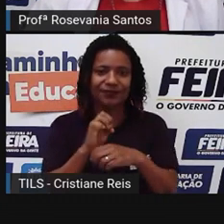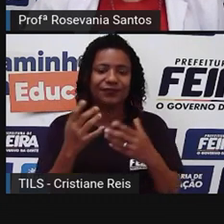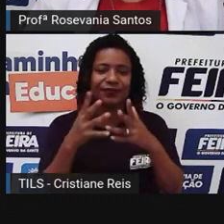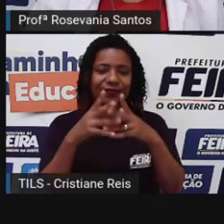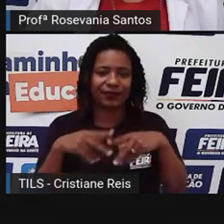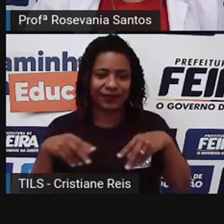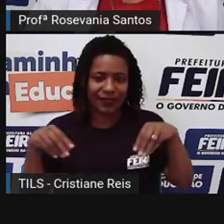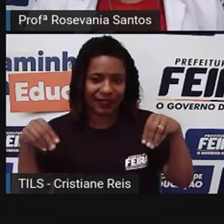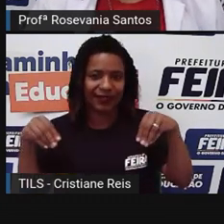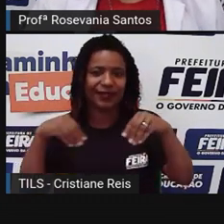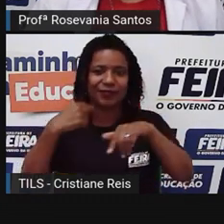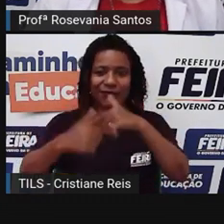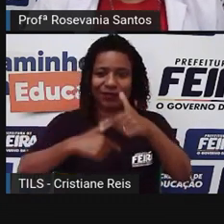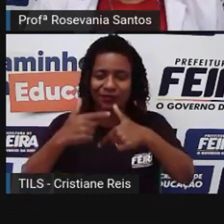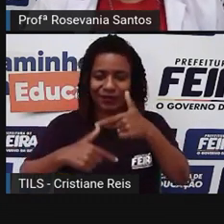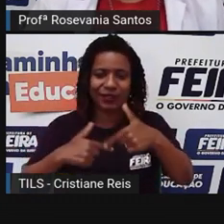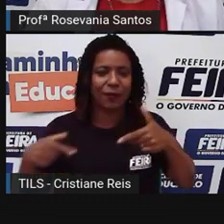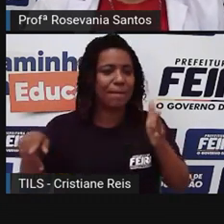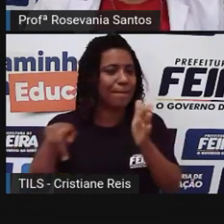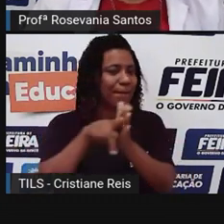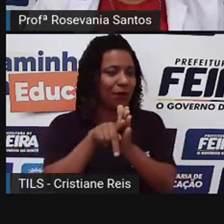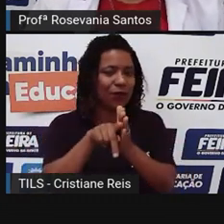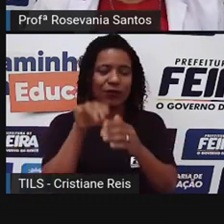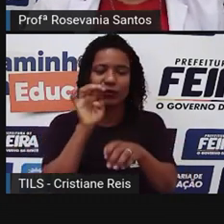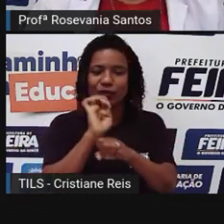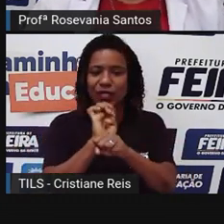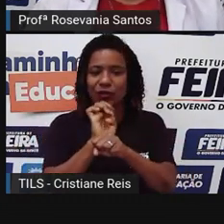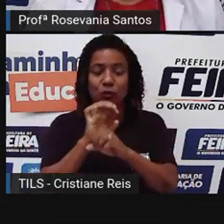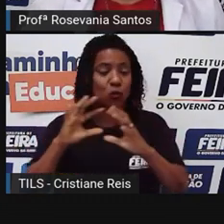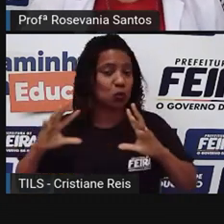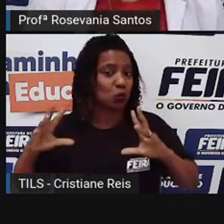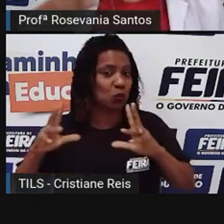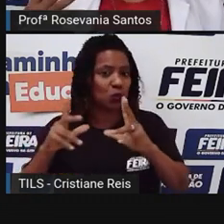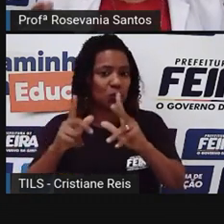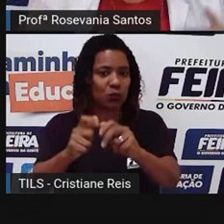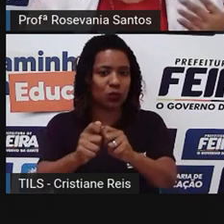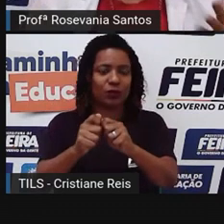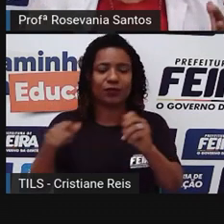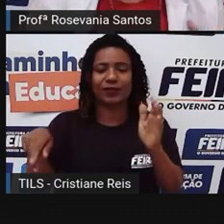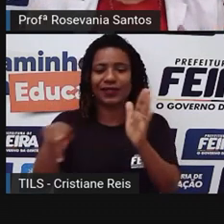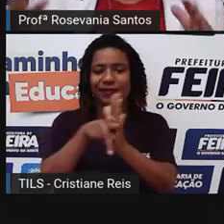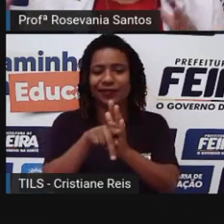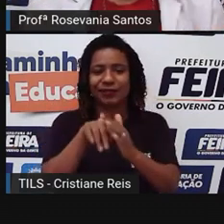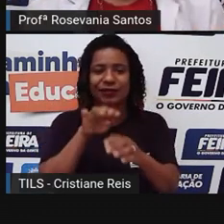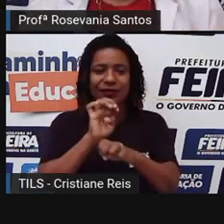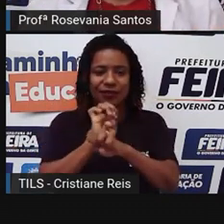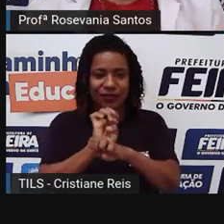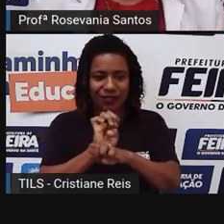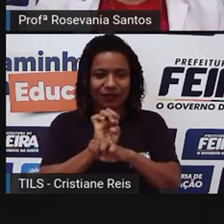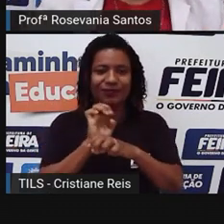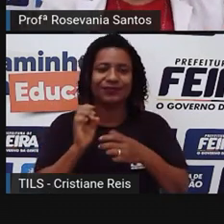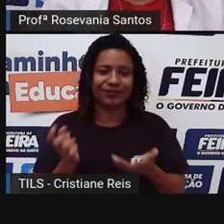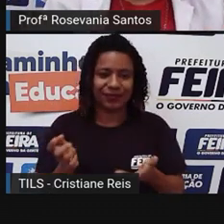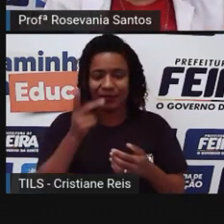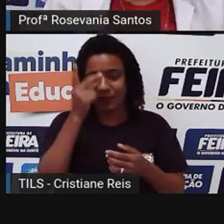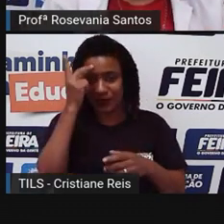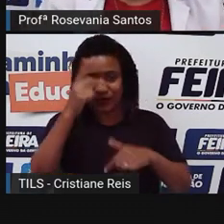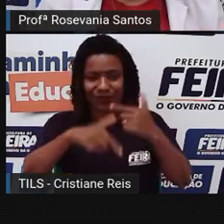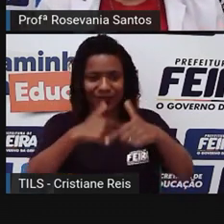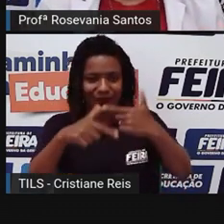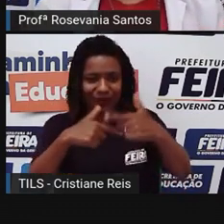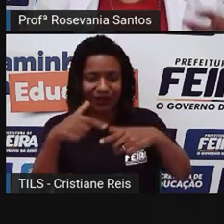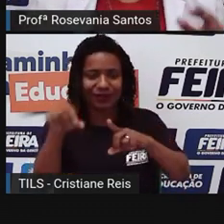terras, meias de produção pertencem ao Estado, tudo pertence ao Estado. Qualquer pessoa que vá trabalhar dentro de uma economia